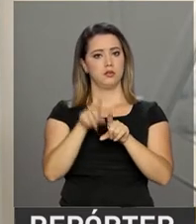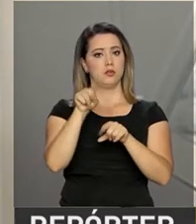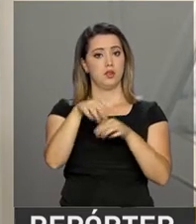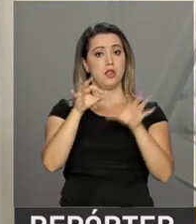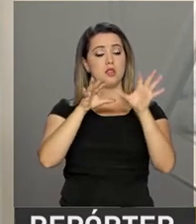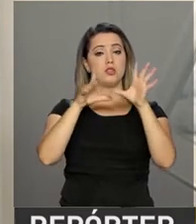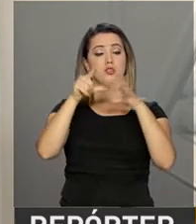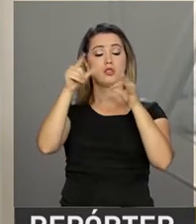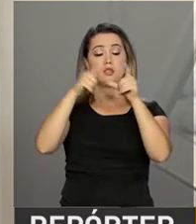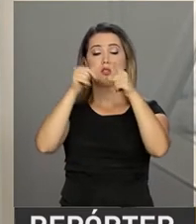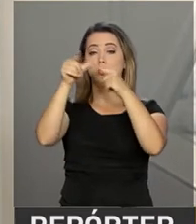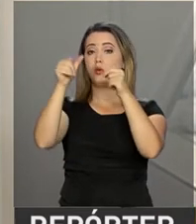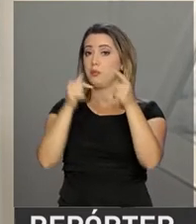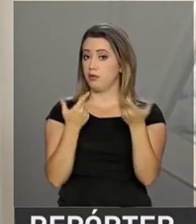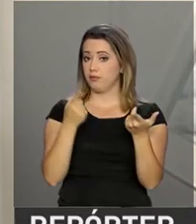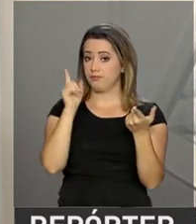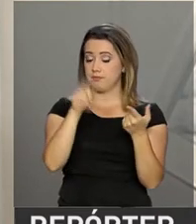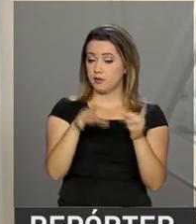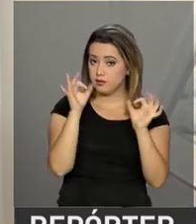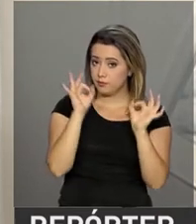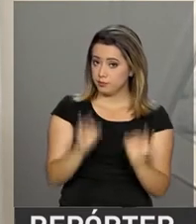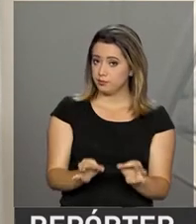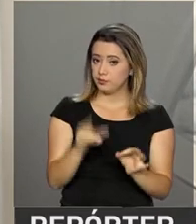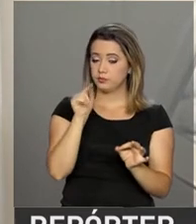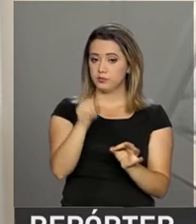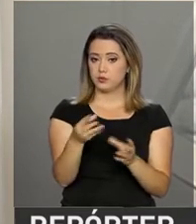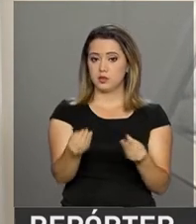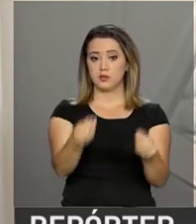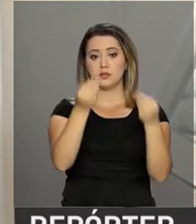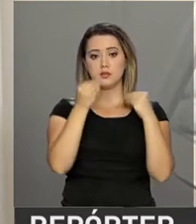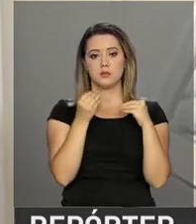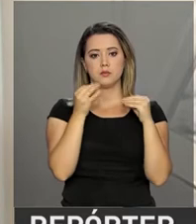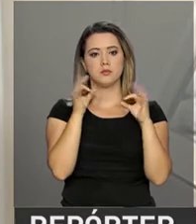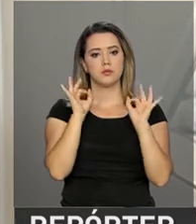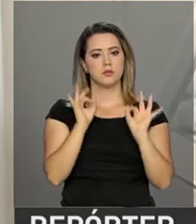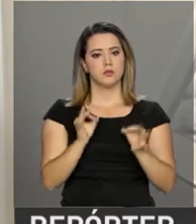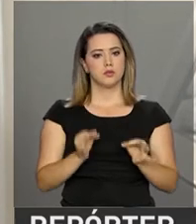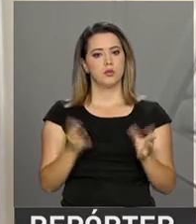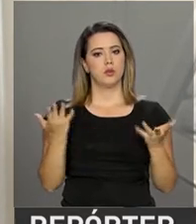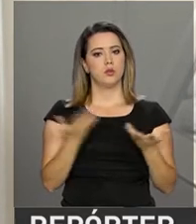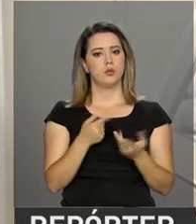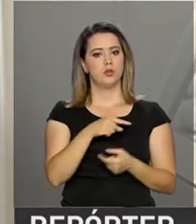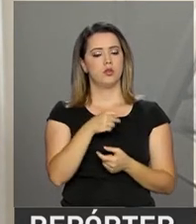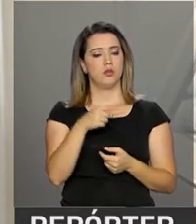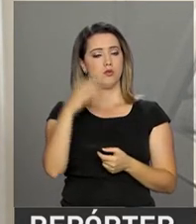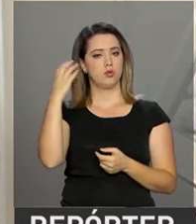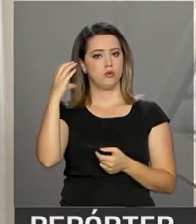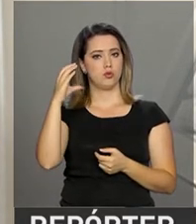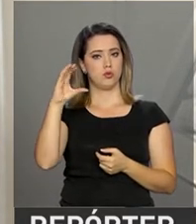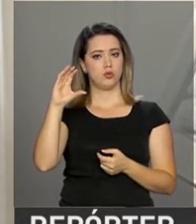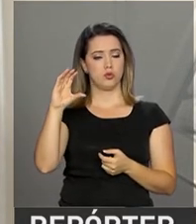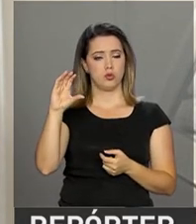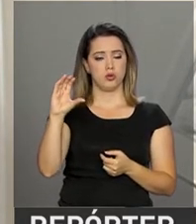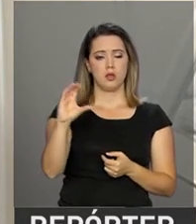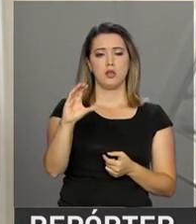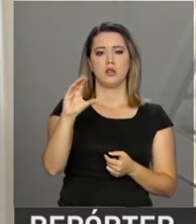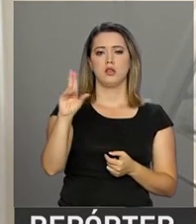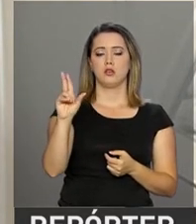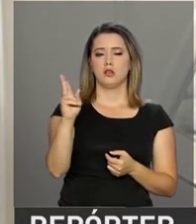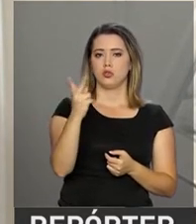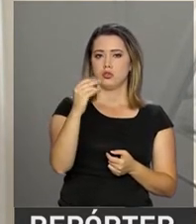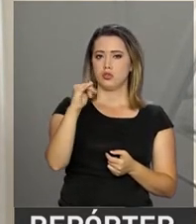de Astronomia. Que é justamente essa que me deu a oportunidade de estar indo agora para o Chile. Com ela eu sinto que eu comecei